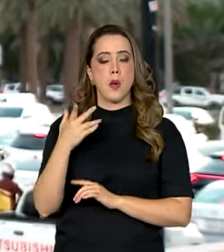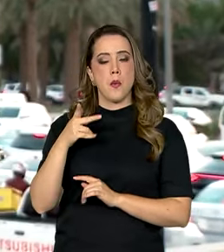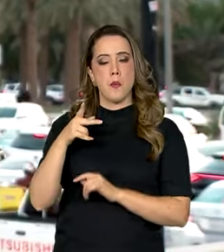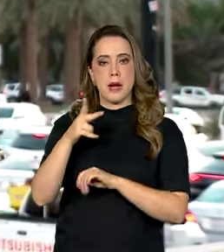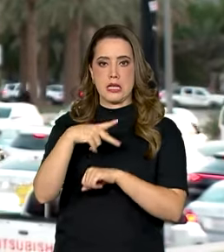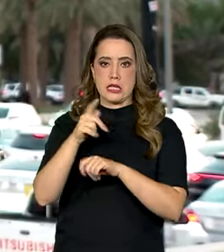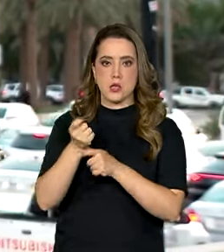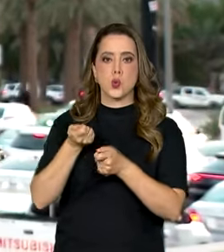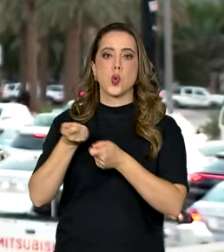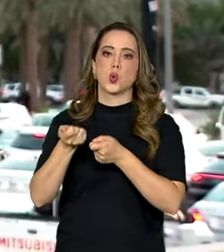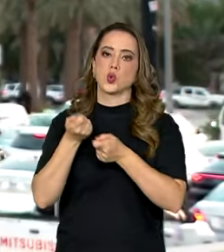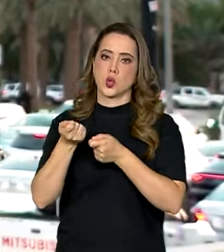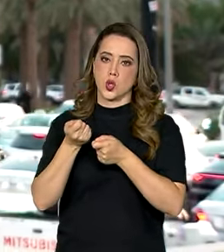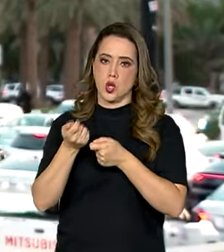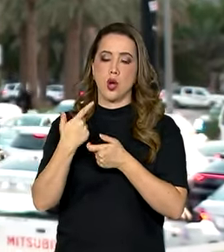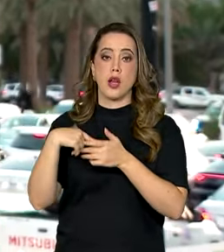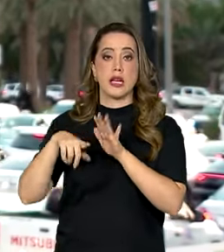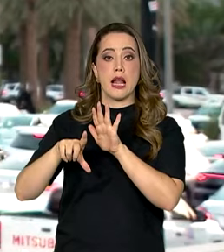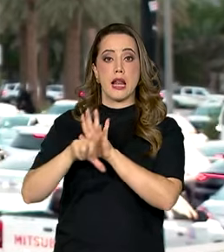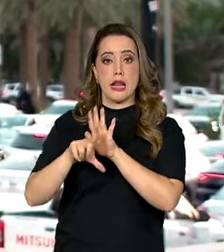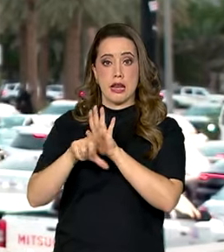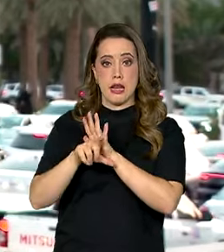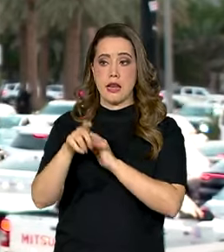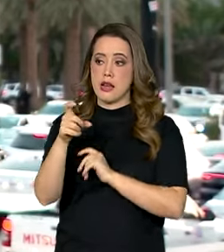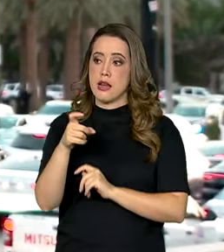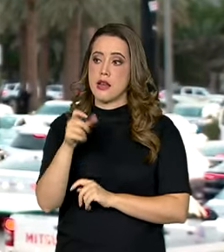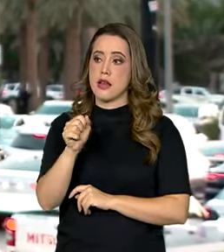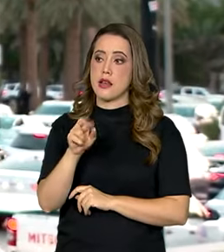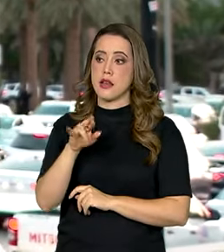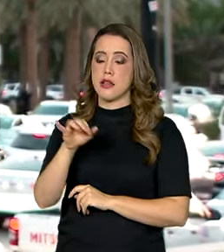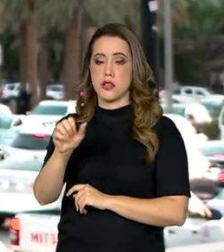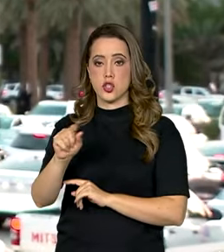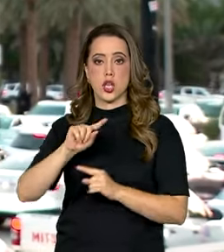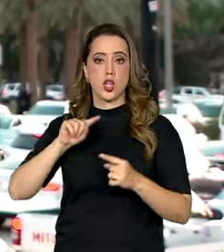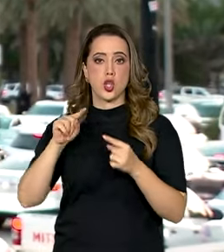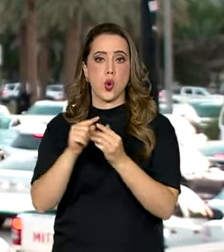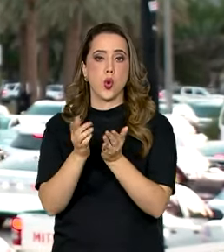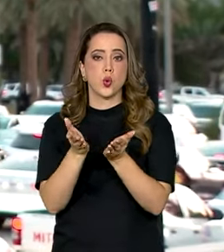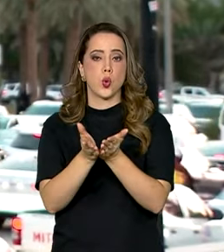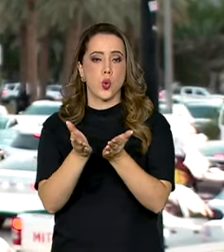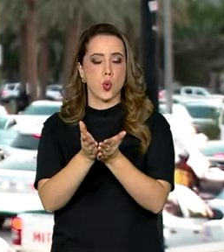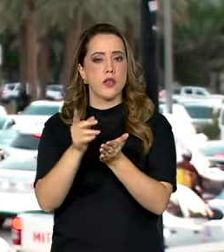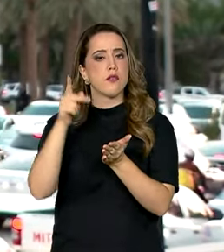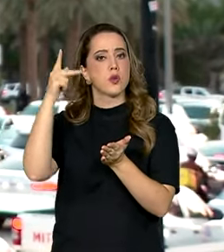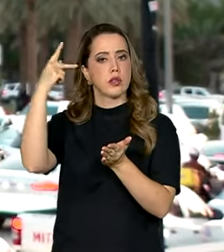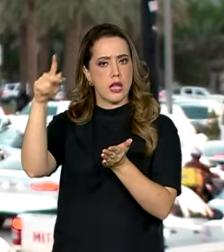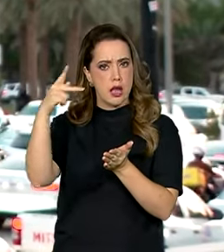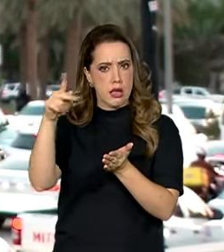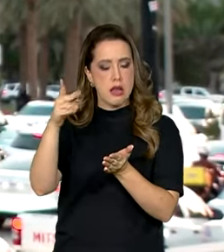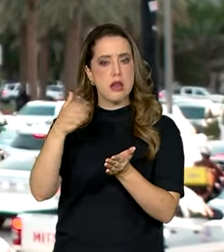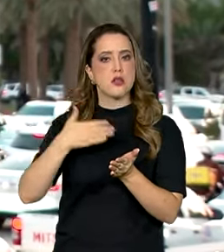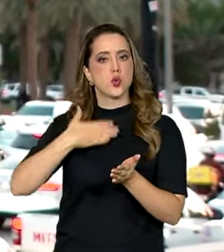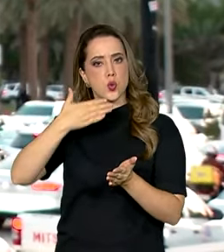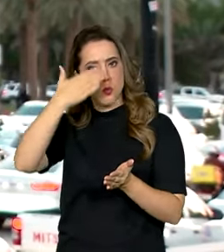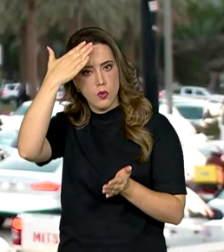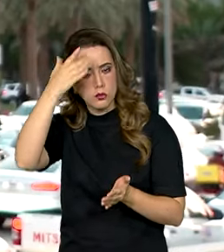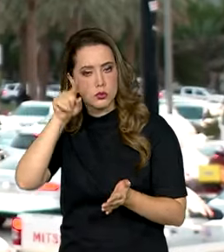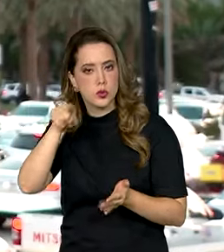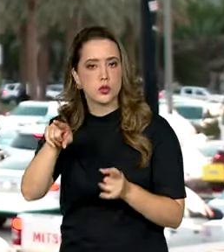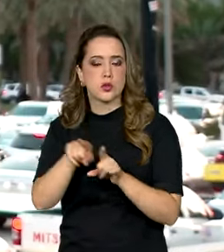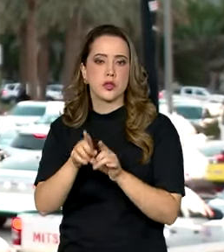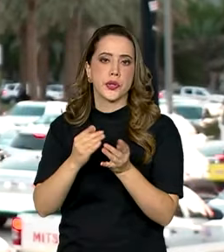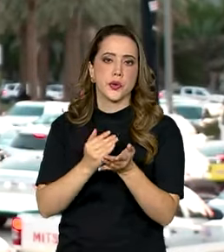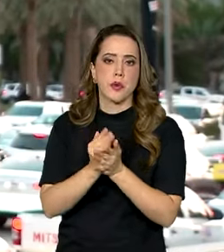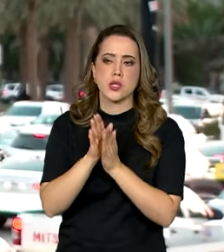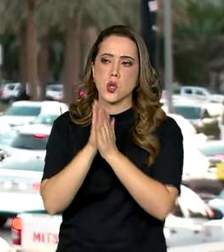normas de comportamento da lei Sharia. São regras baseadas no Alcorão, o livro sagrado para os muçulmanos, que incluem